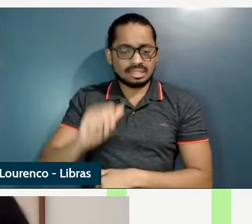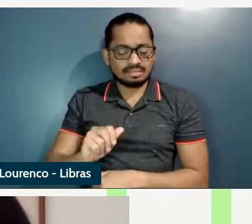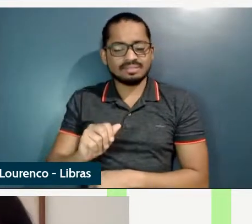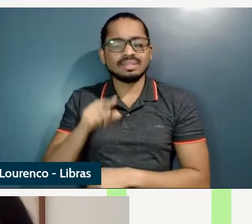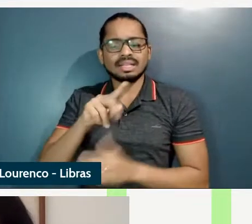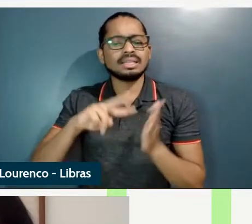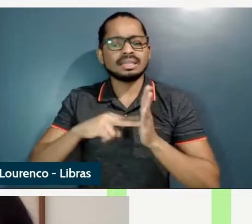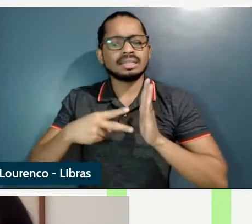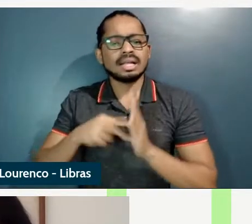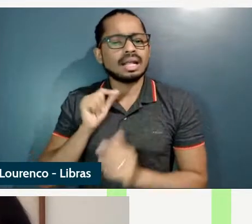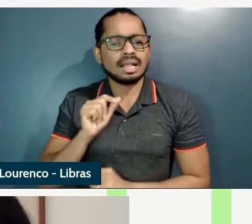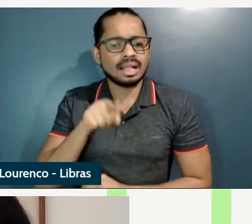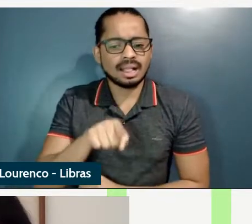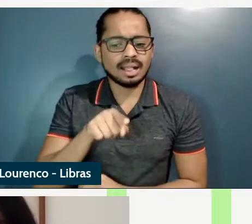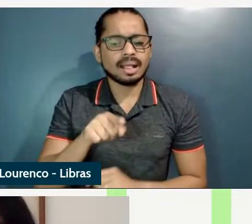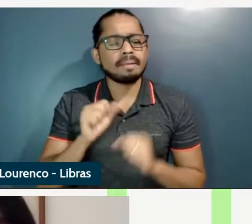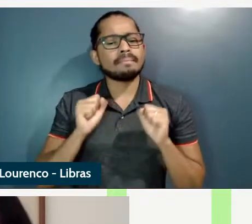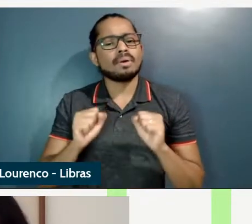vamos dizer